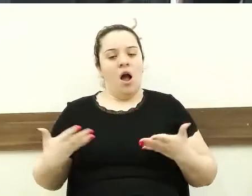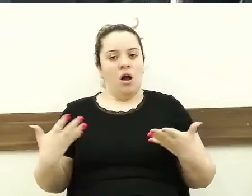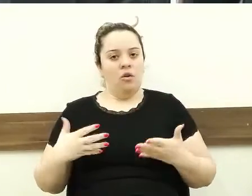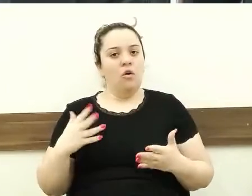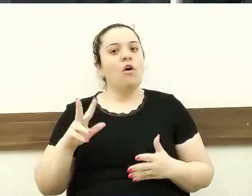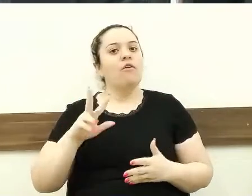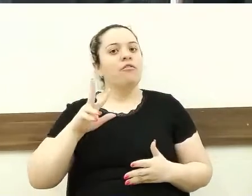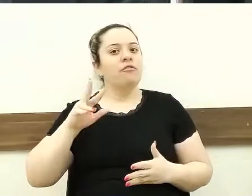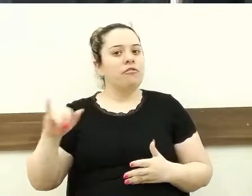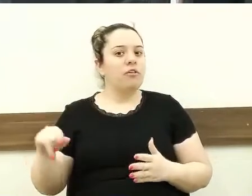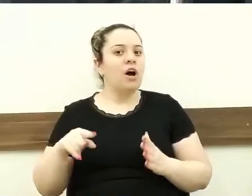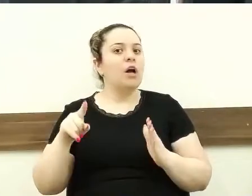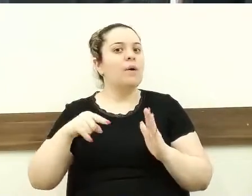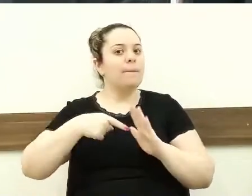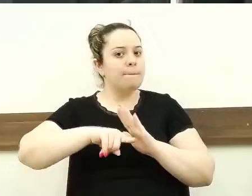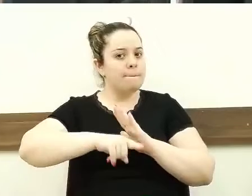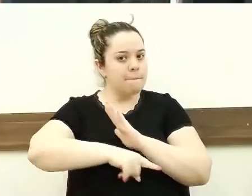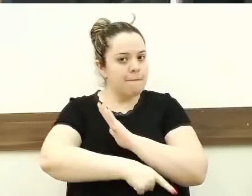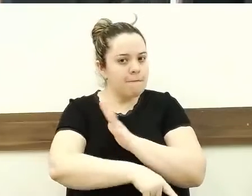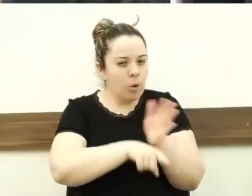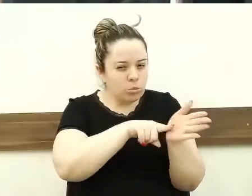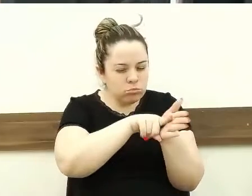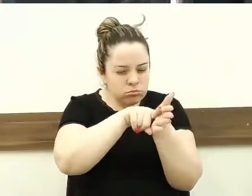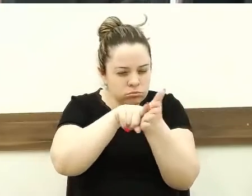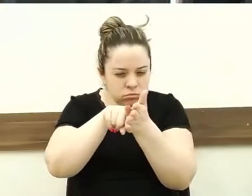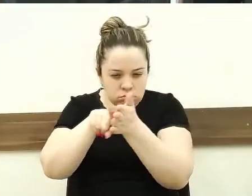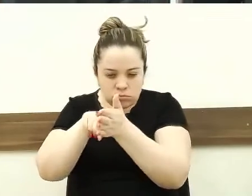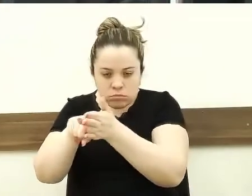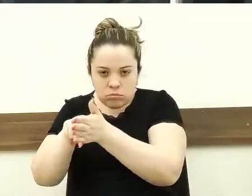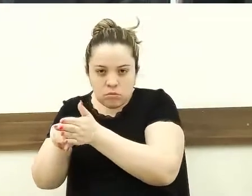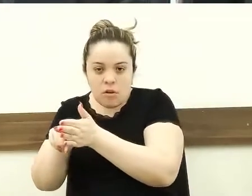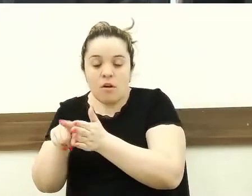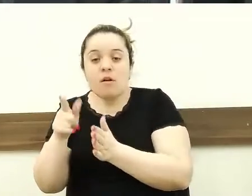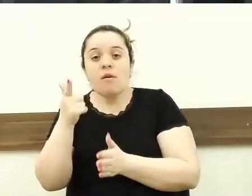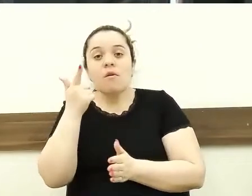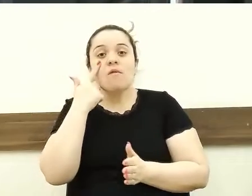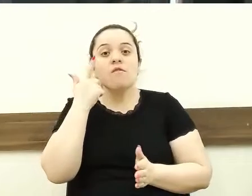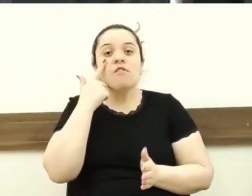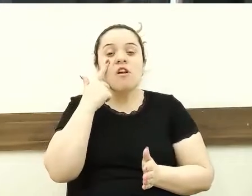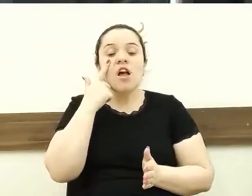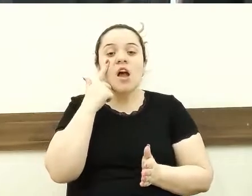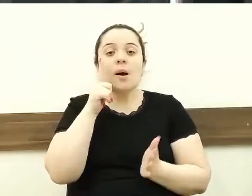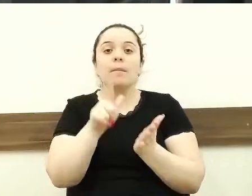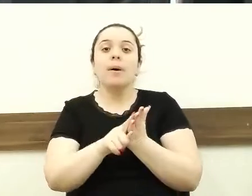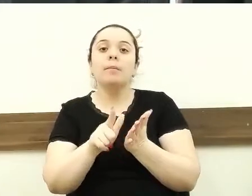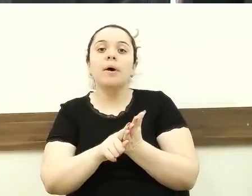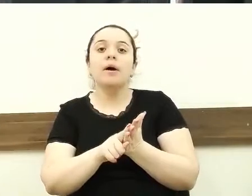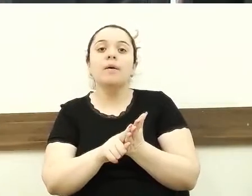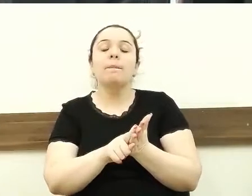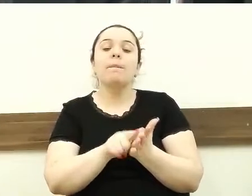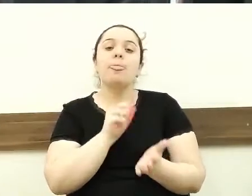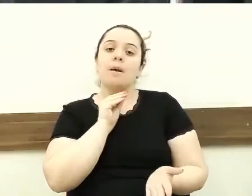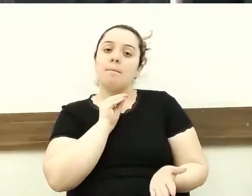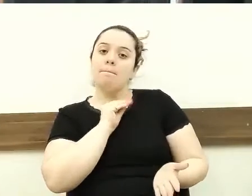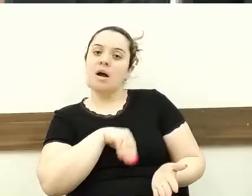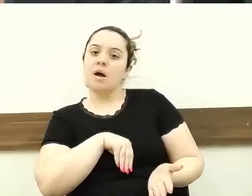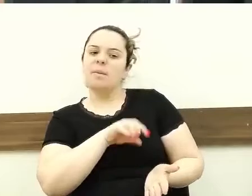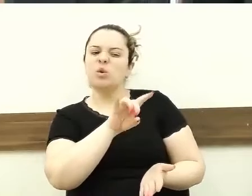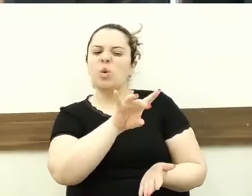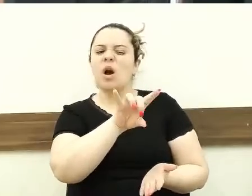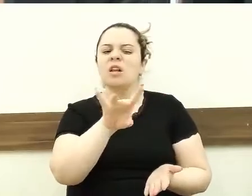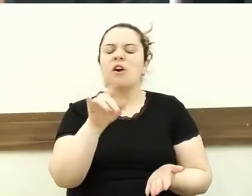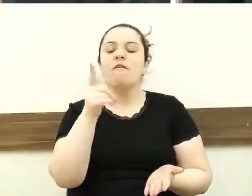de pegar e coletar o ponto de cada folha de pagamento de cada um para saber quantas horas